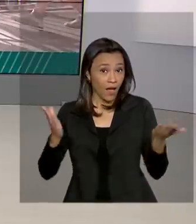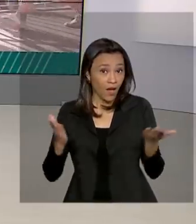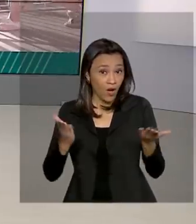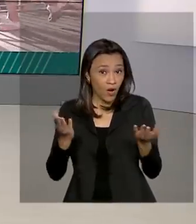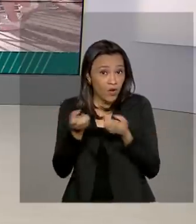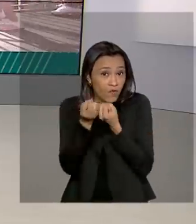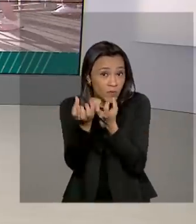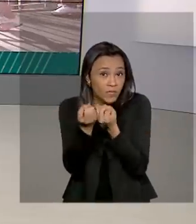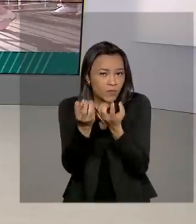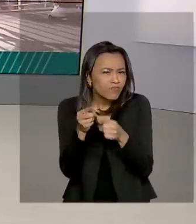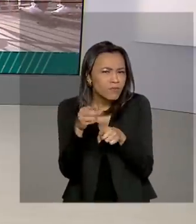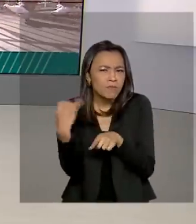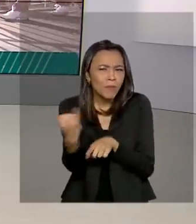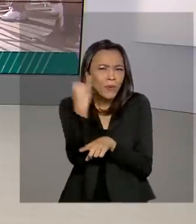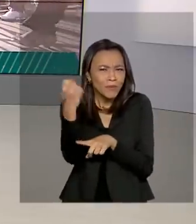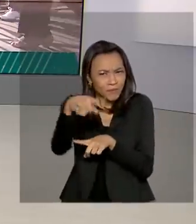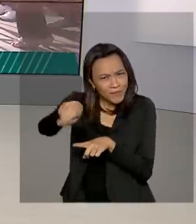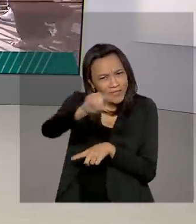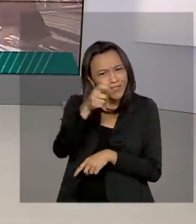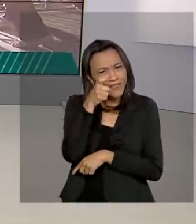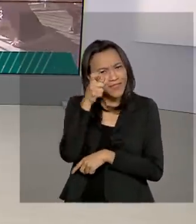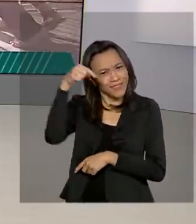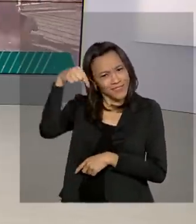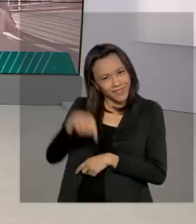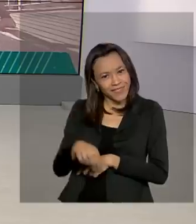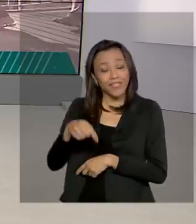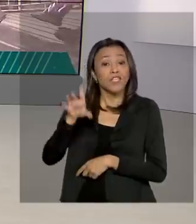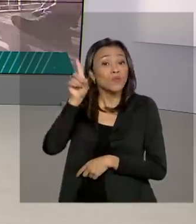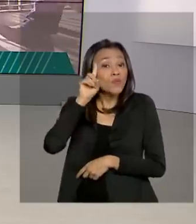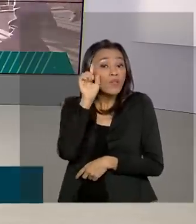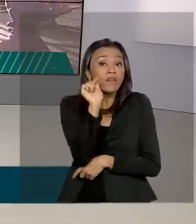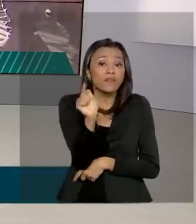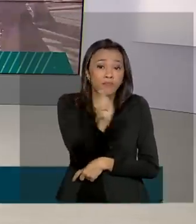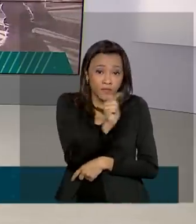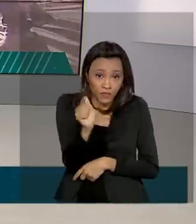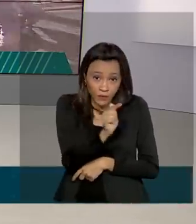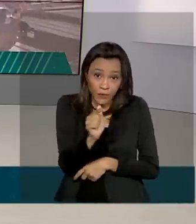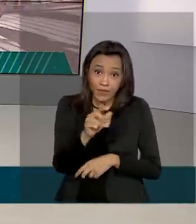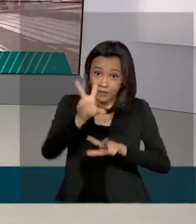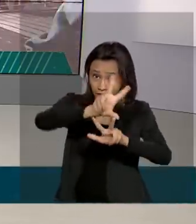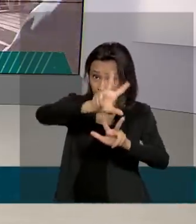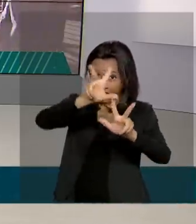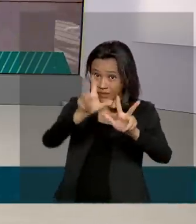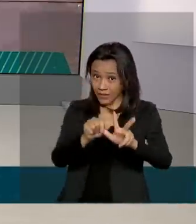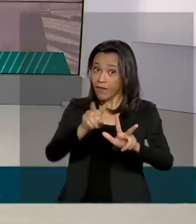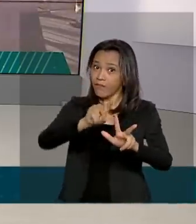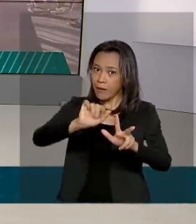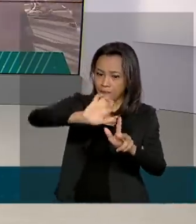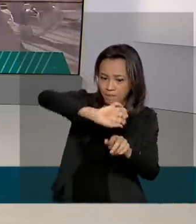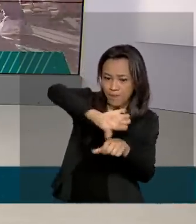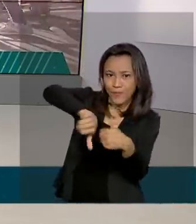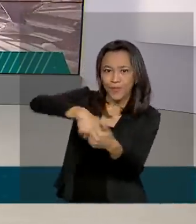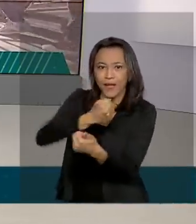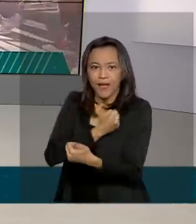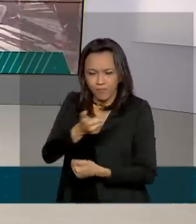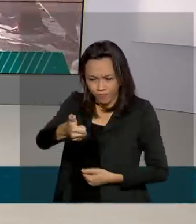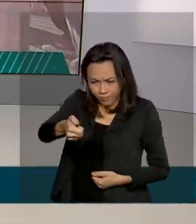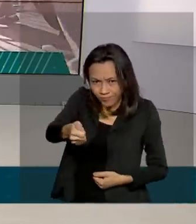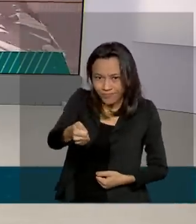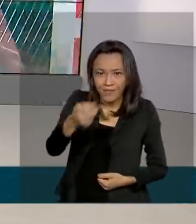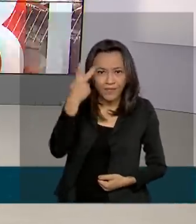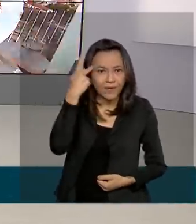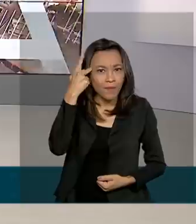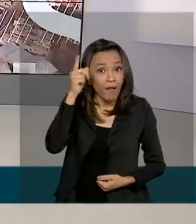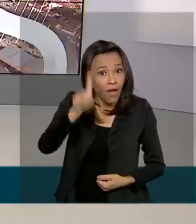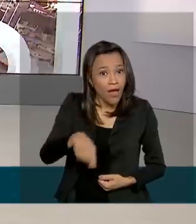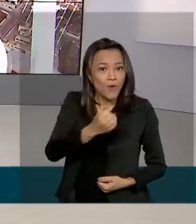informação importante para você que nos assiste. A partir do dia 22, a TV Brasil vai mudar de canal em São Paulo. Será o